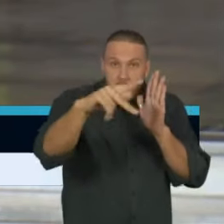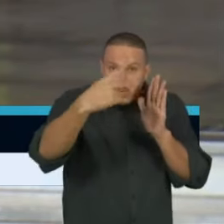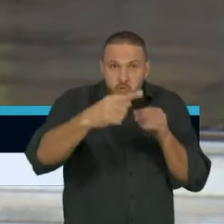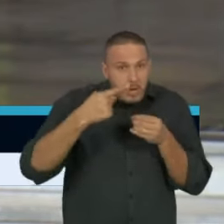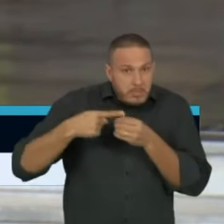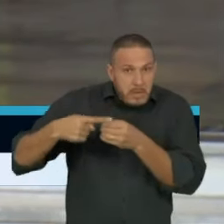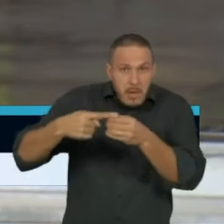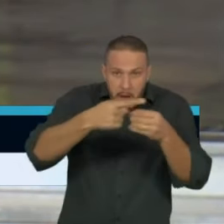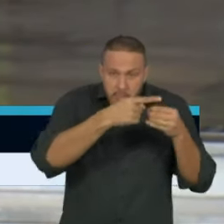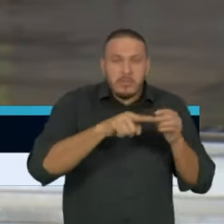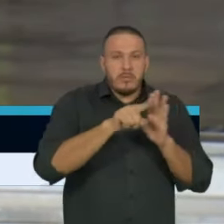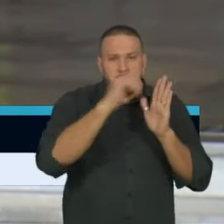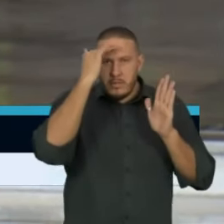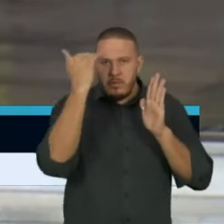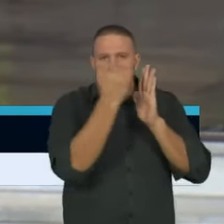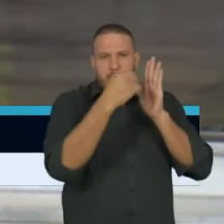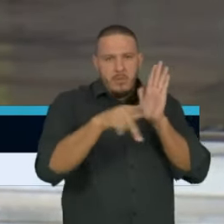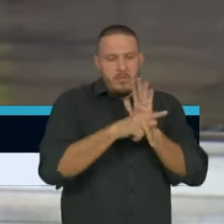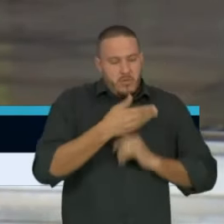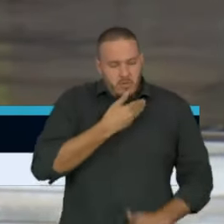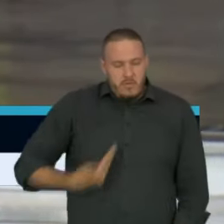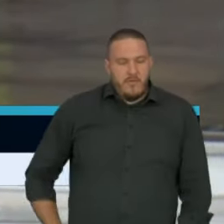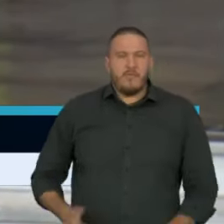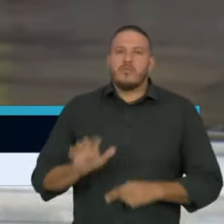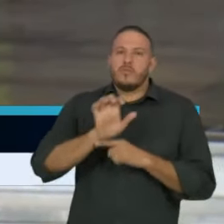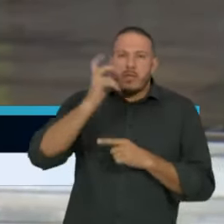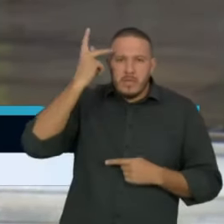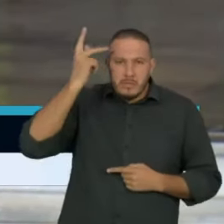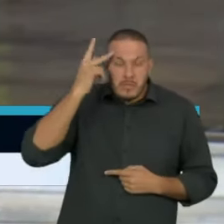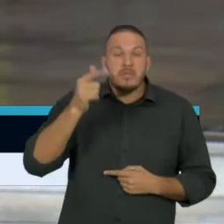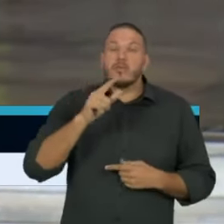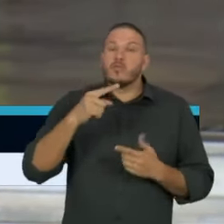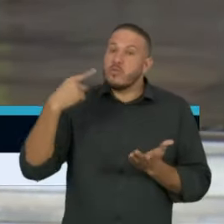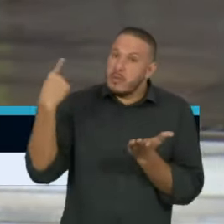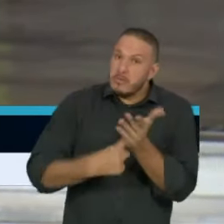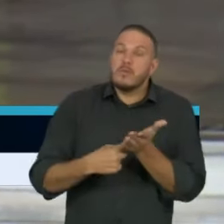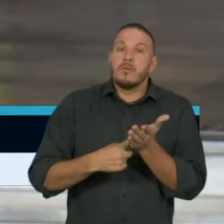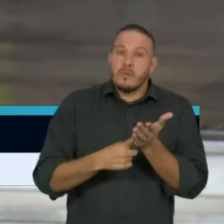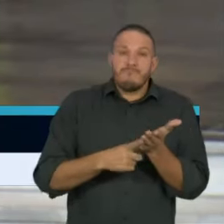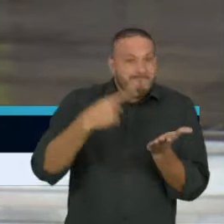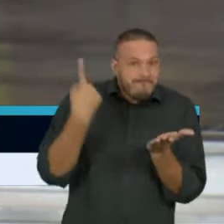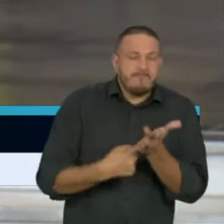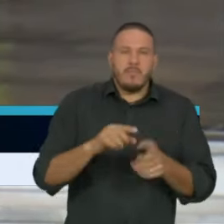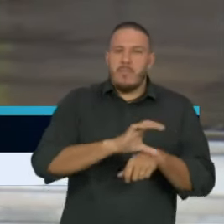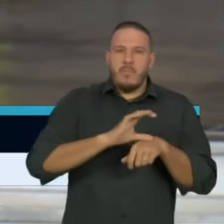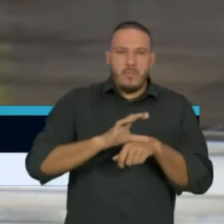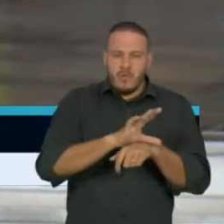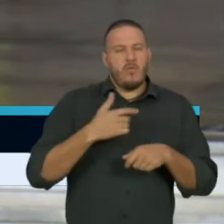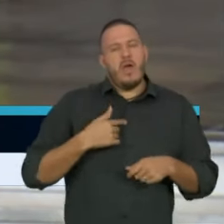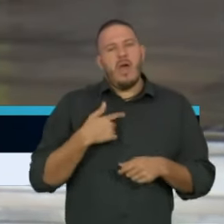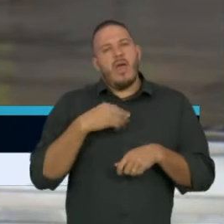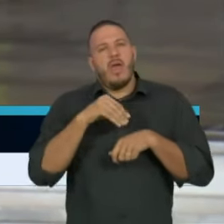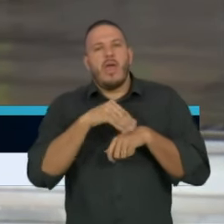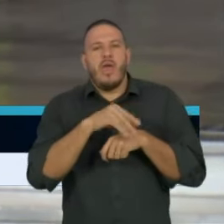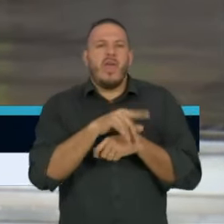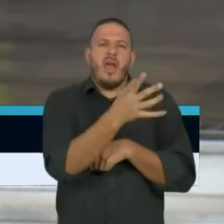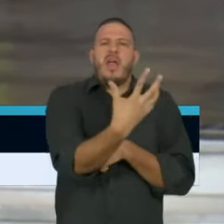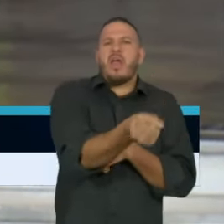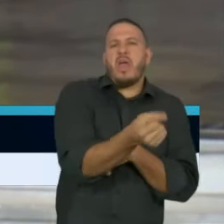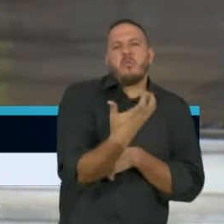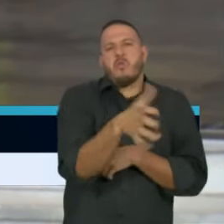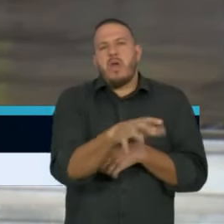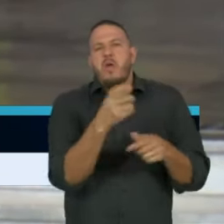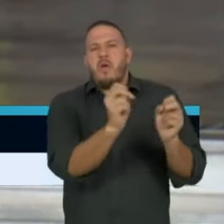à orientação do governo do Estado de São Paulo. Isto é constitucional, não é uma deliberação que pode ou não ser